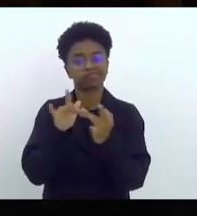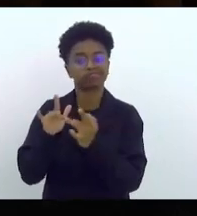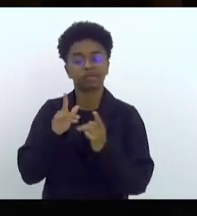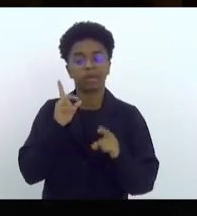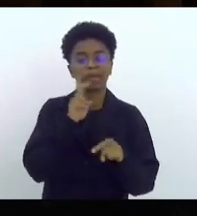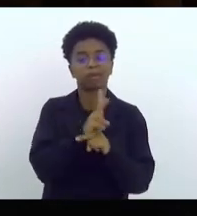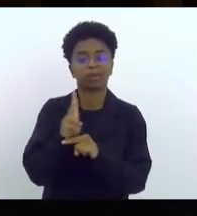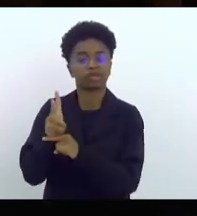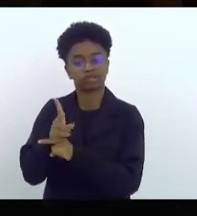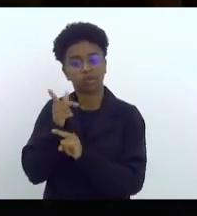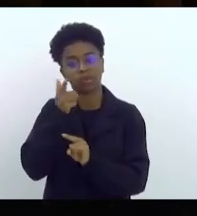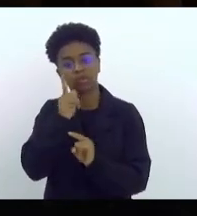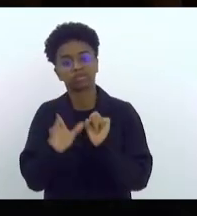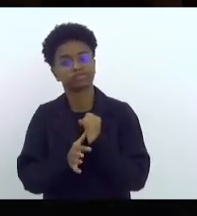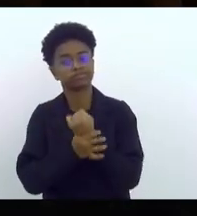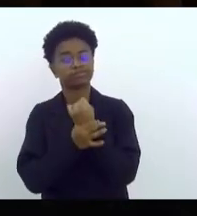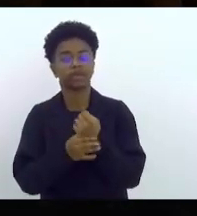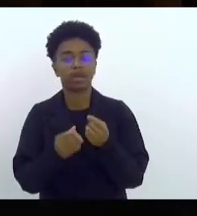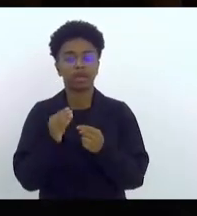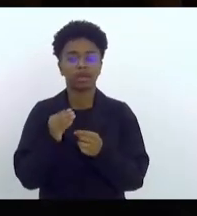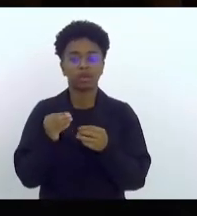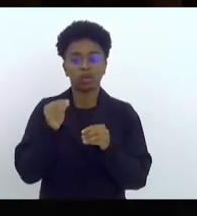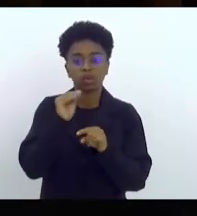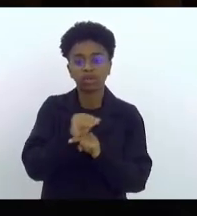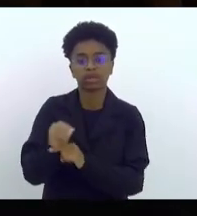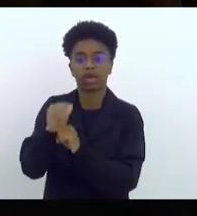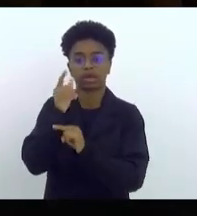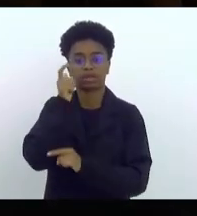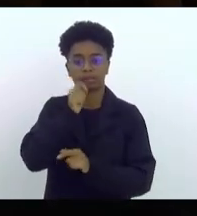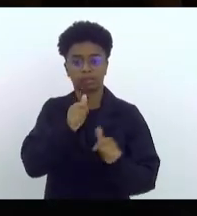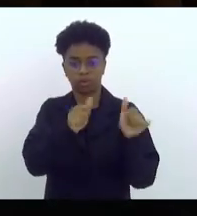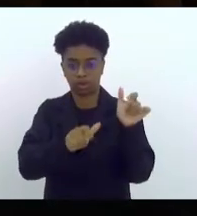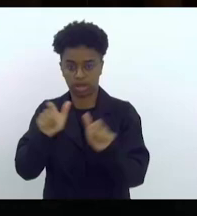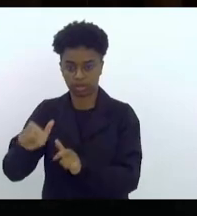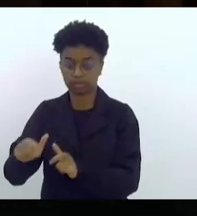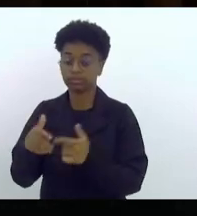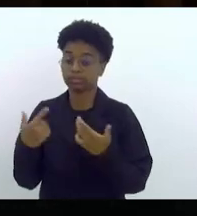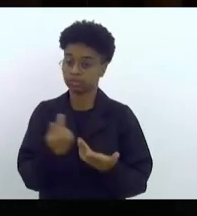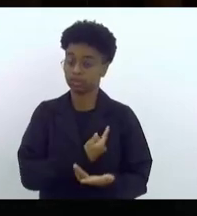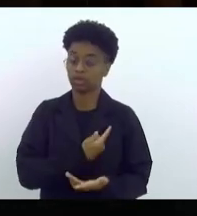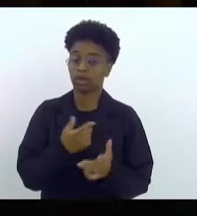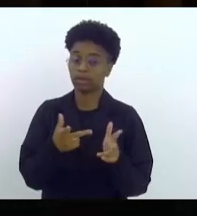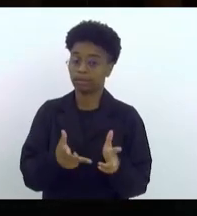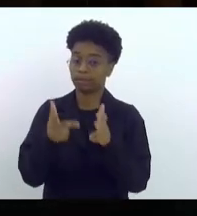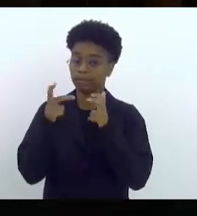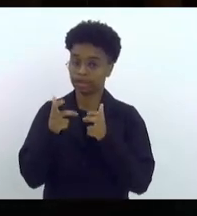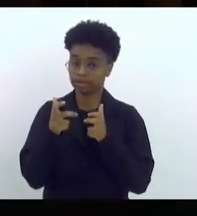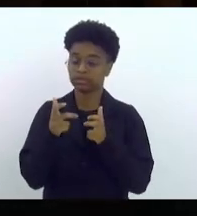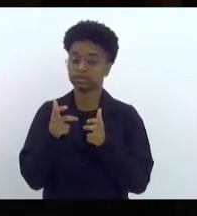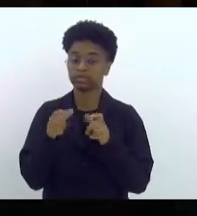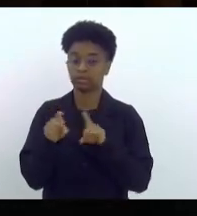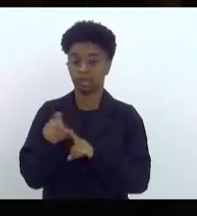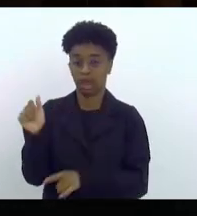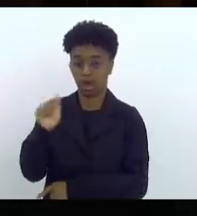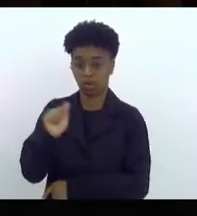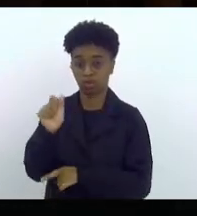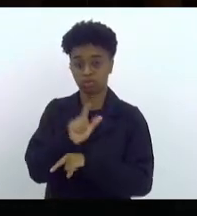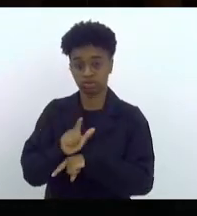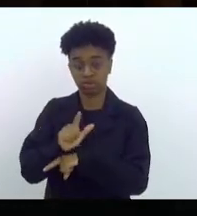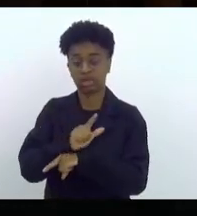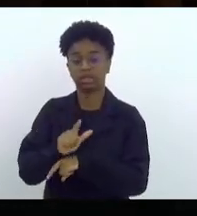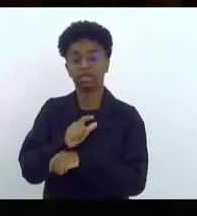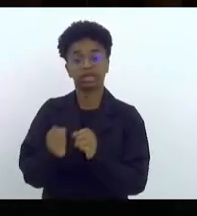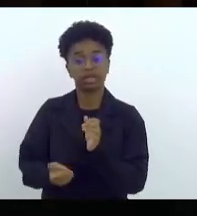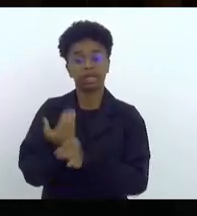garanta o cuidado necessário às nossas mulheres. Nós vemos aí e o Agosto Lilás foi